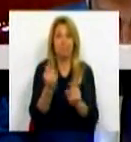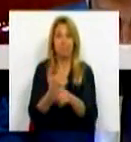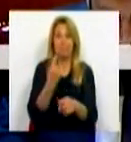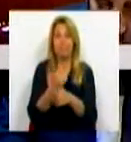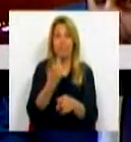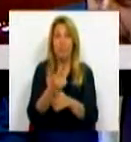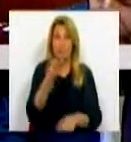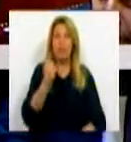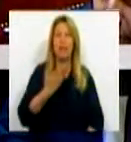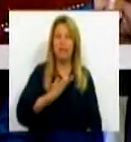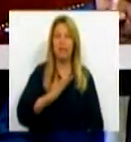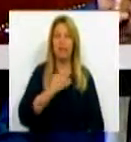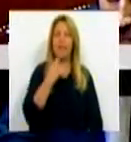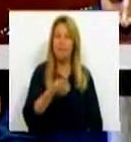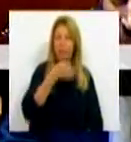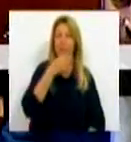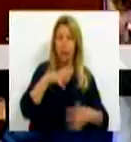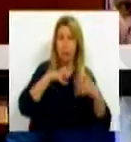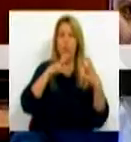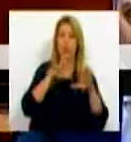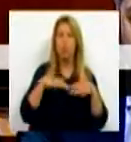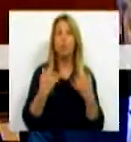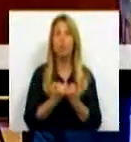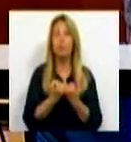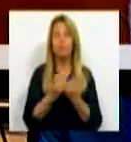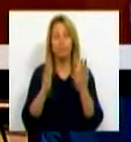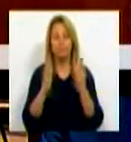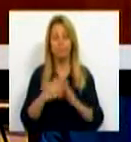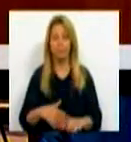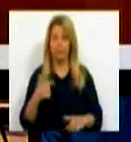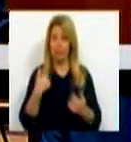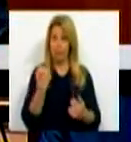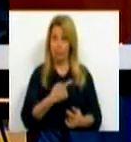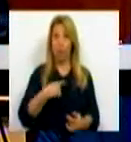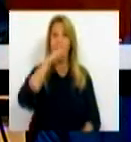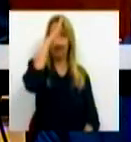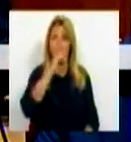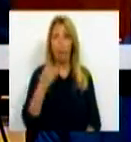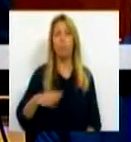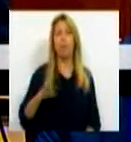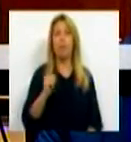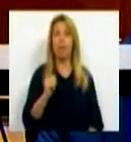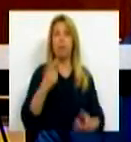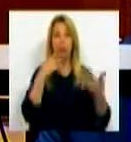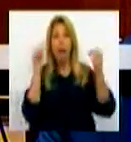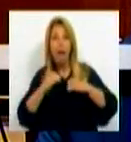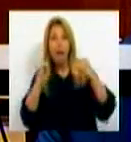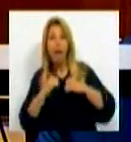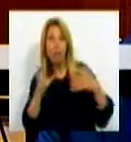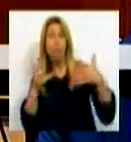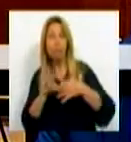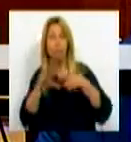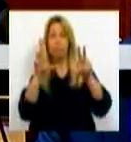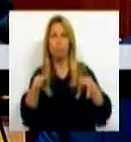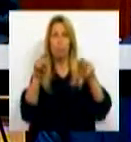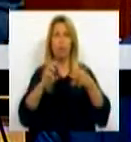conflitualidade social. A concertação, para nós, para este Governo, para o PS, nunca será um problema. Mas não é um problema